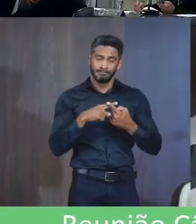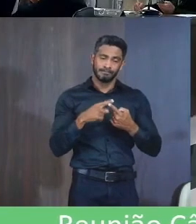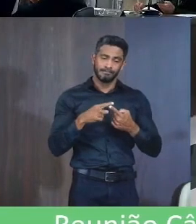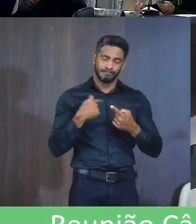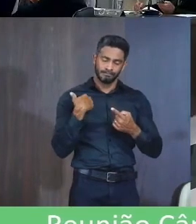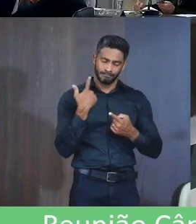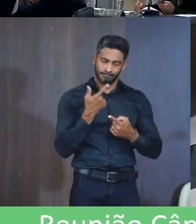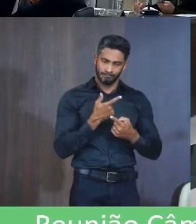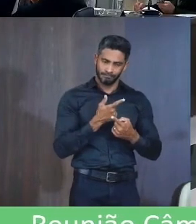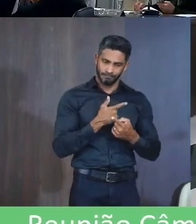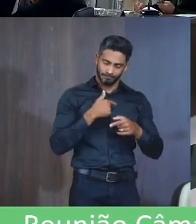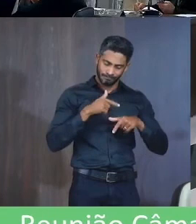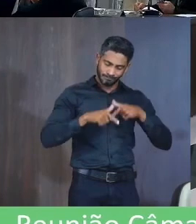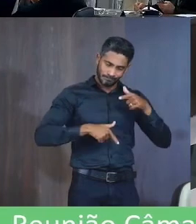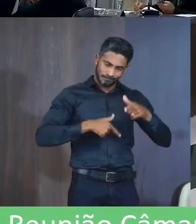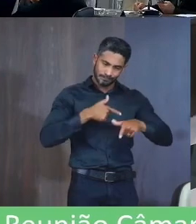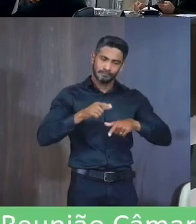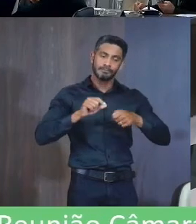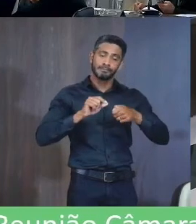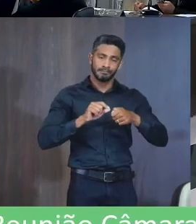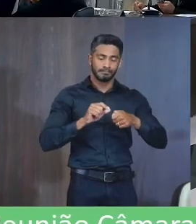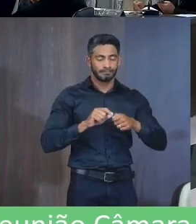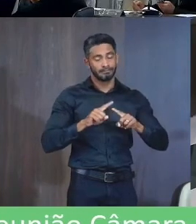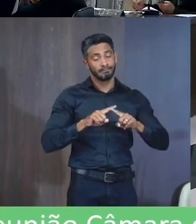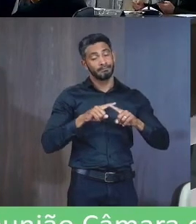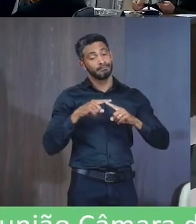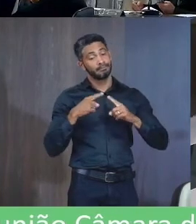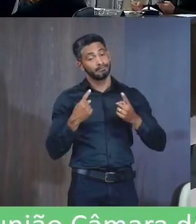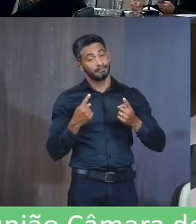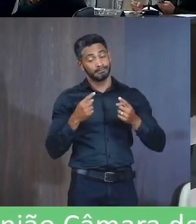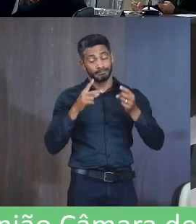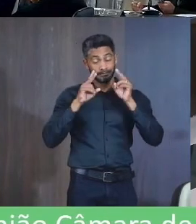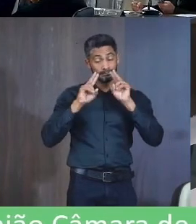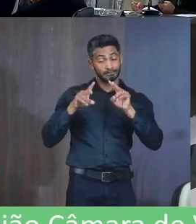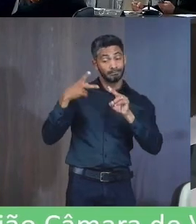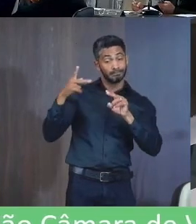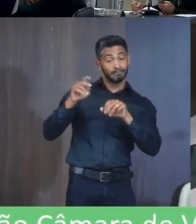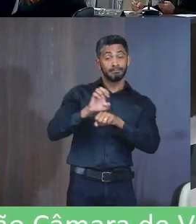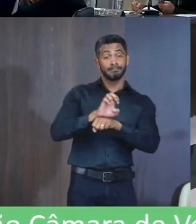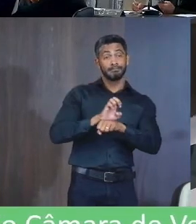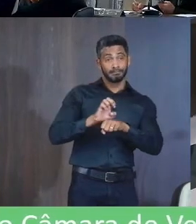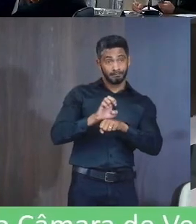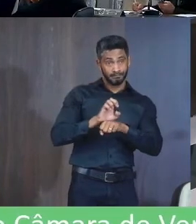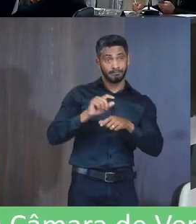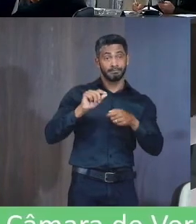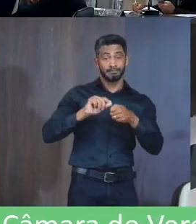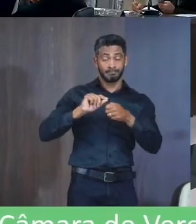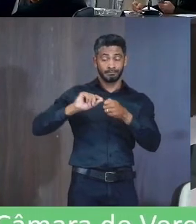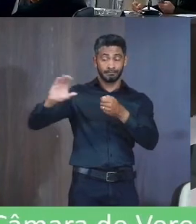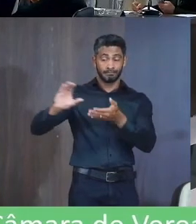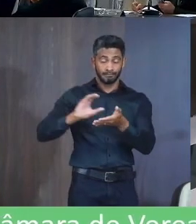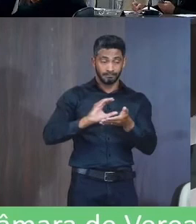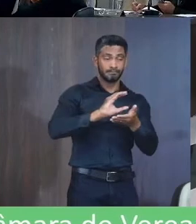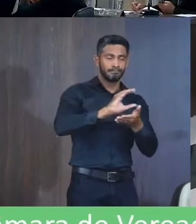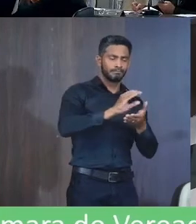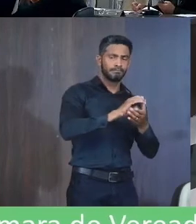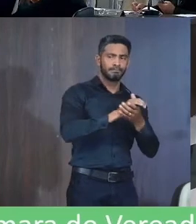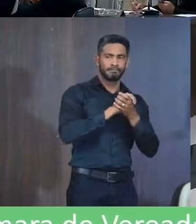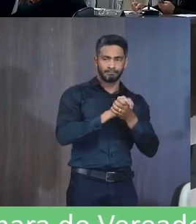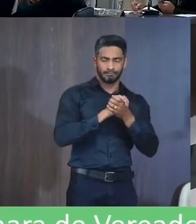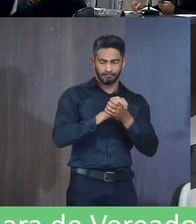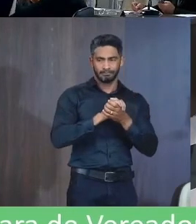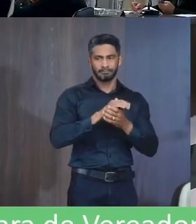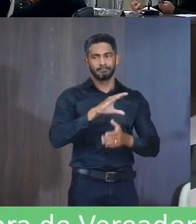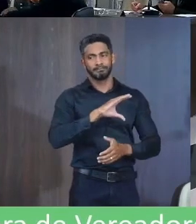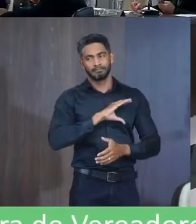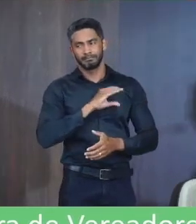papel Nós estamos fazendo Mas agora Vamos ver O papel do executivo Que é fazer o repasse Mas parabéns E